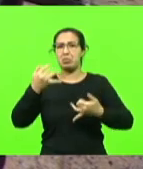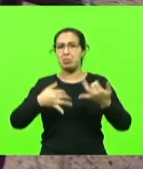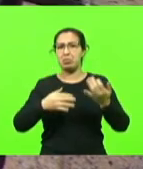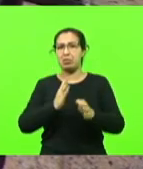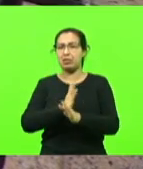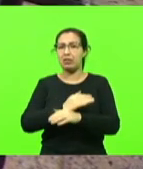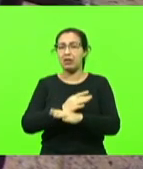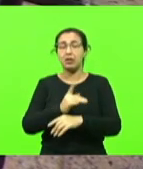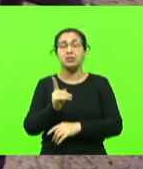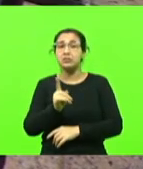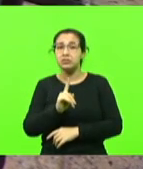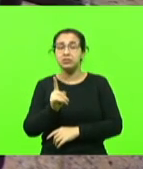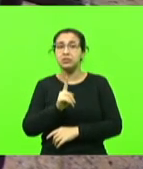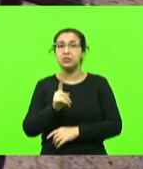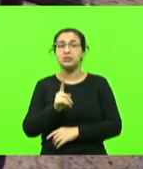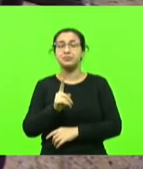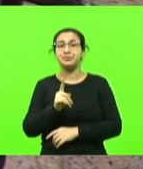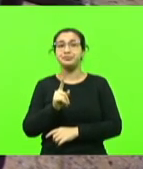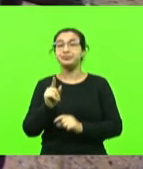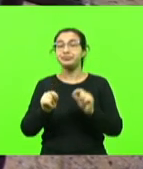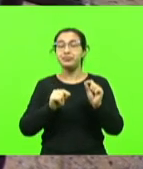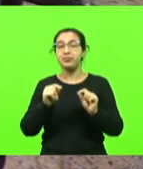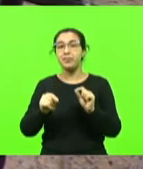tentar convencer alguém. Não é isso.